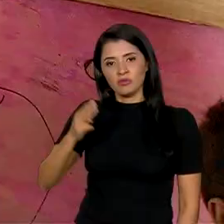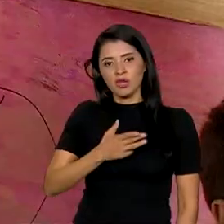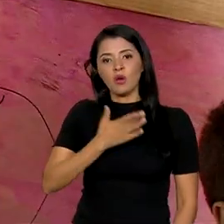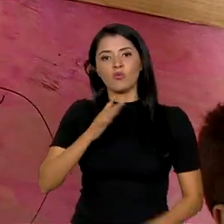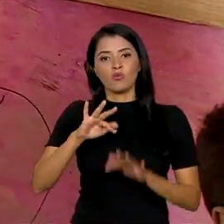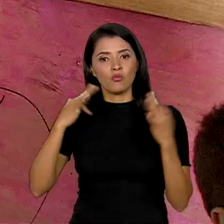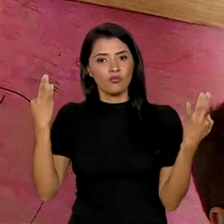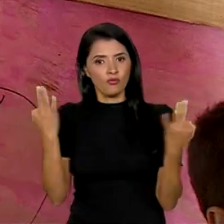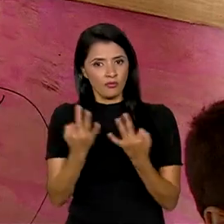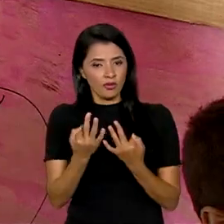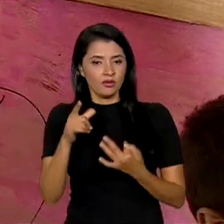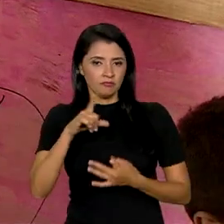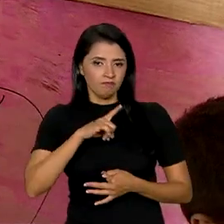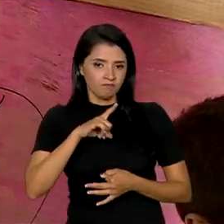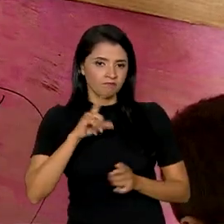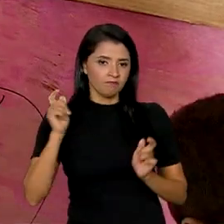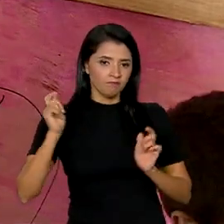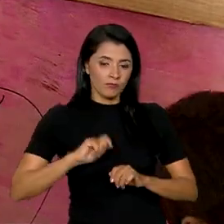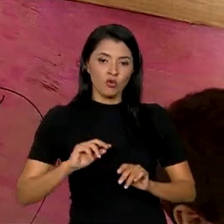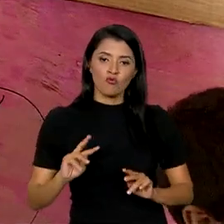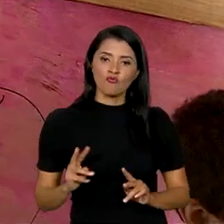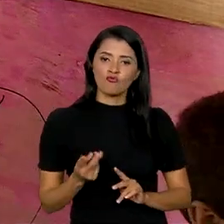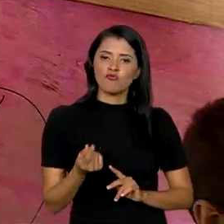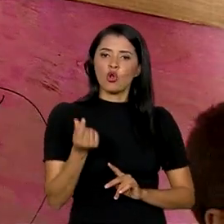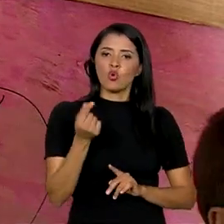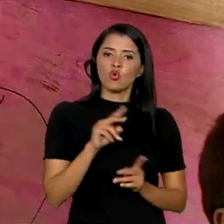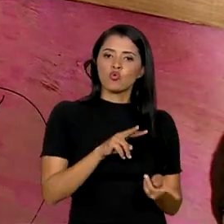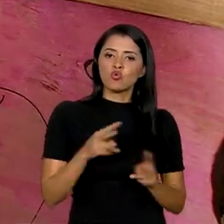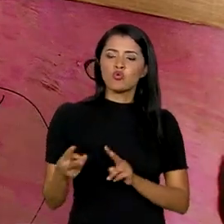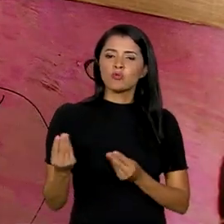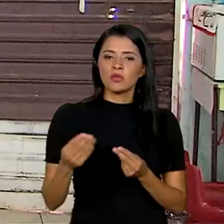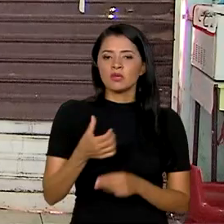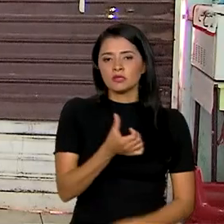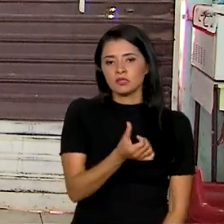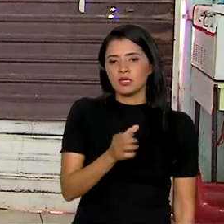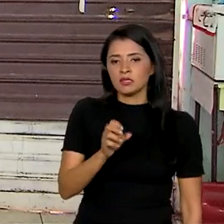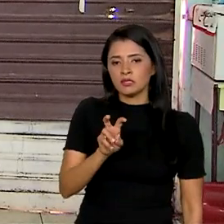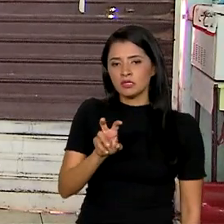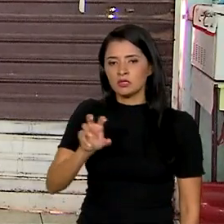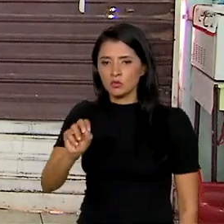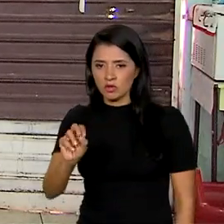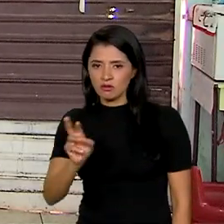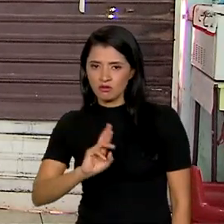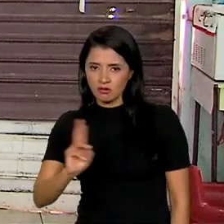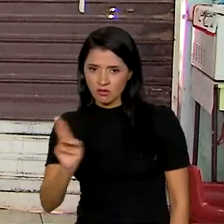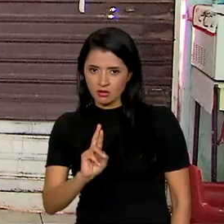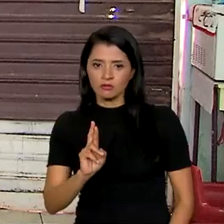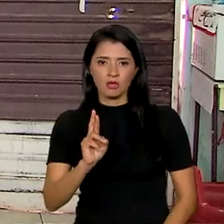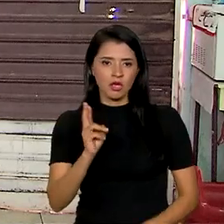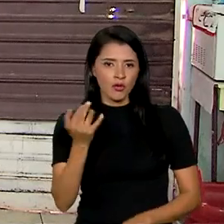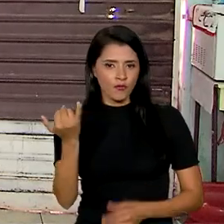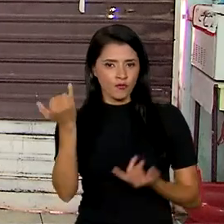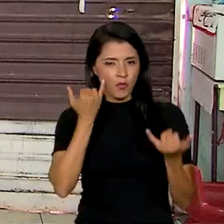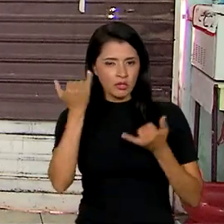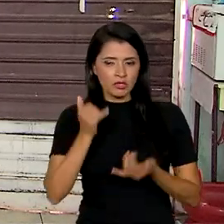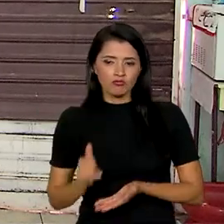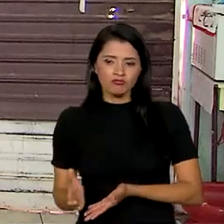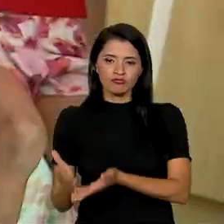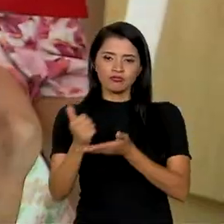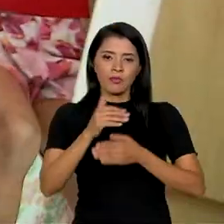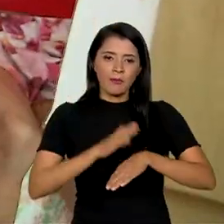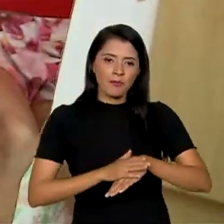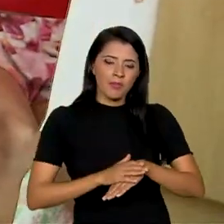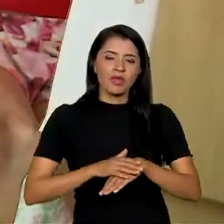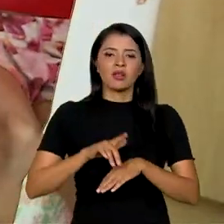de famílias, tendo como valor médio de transferência R 650. Os dados foram coletados pela